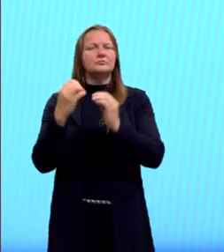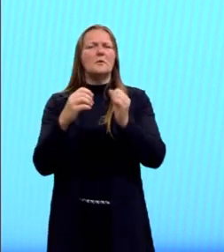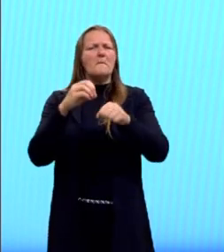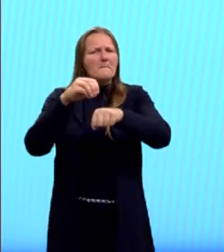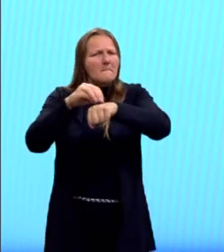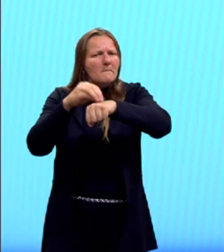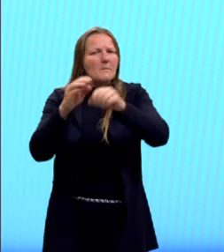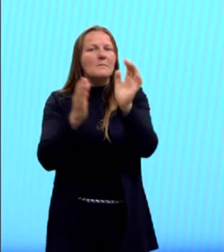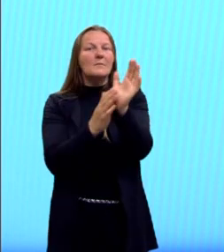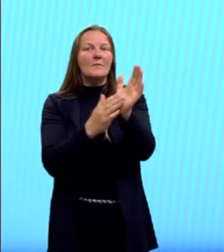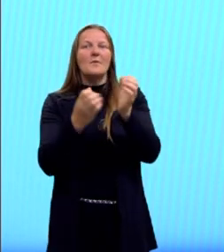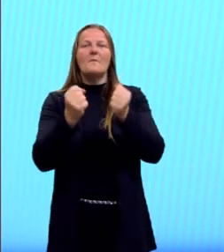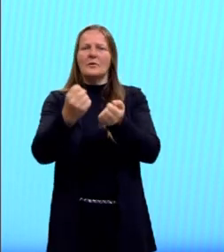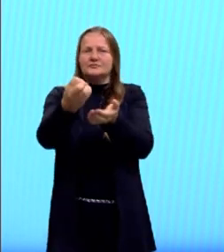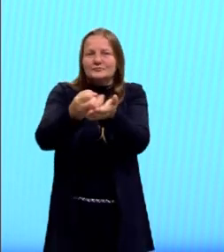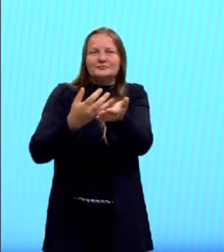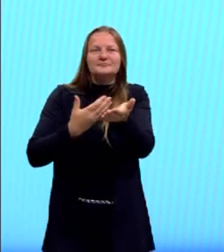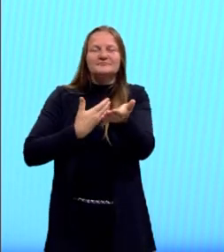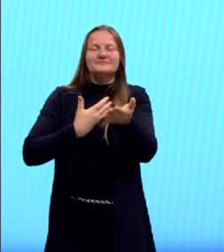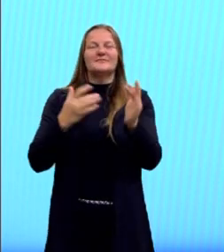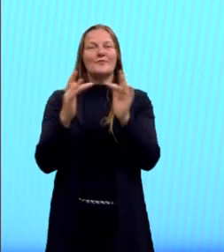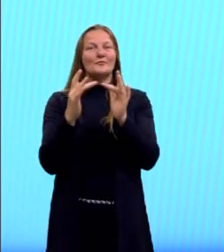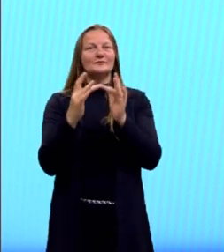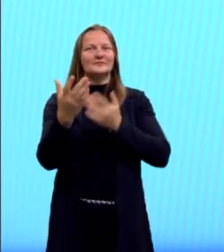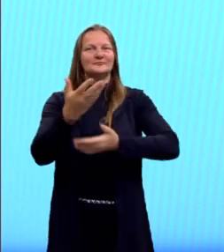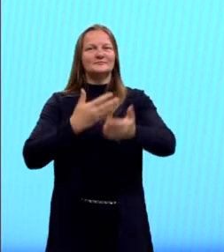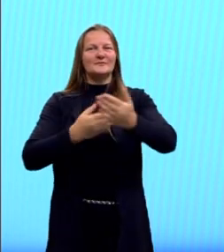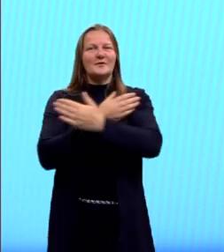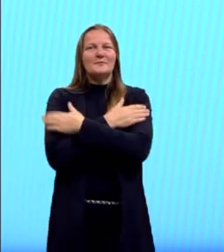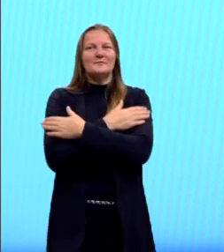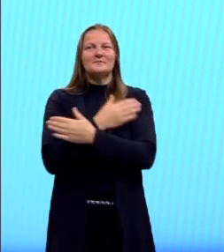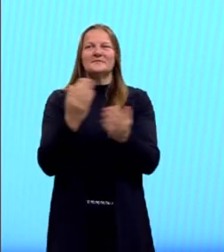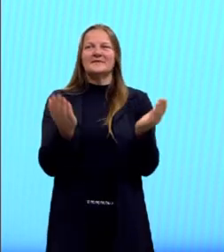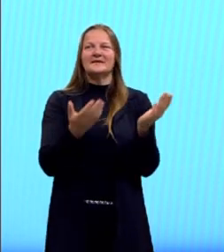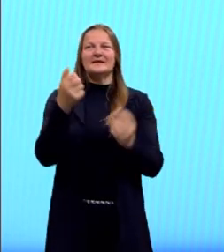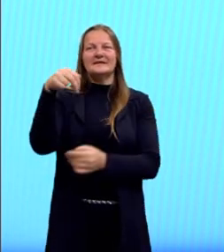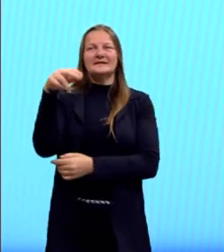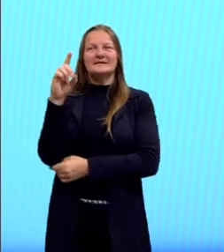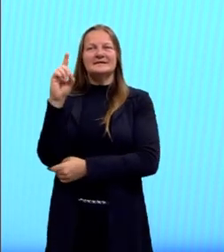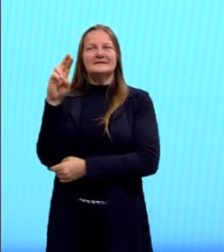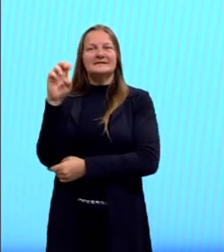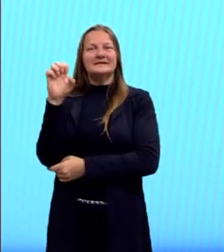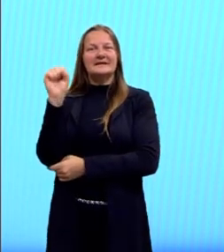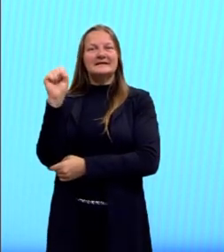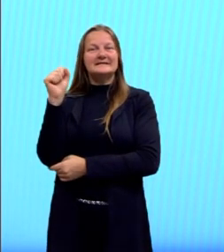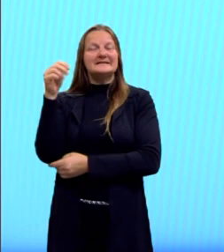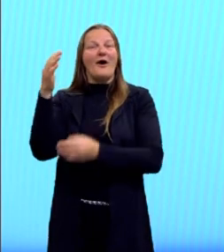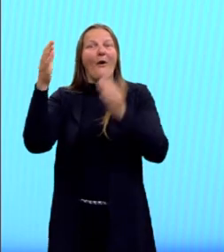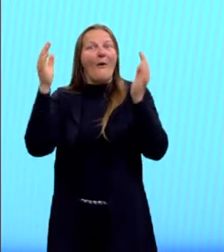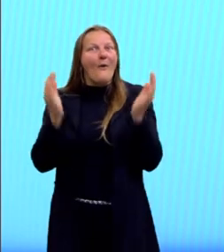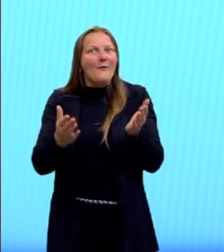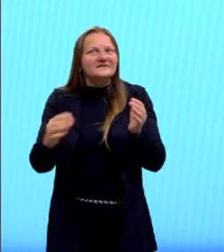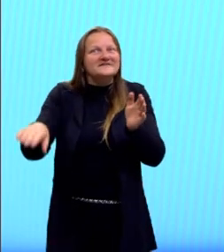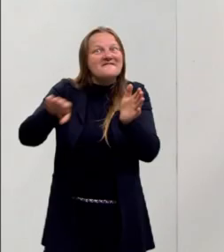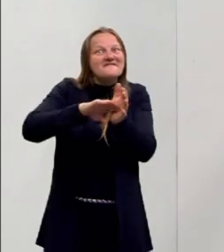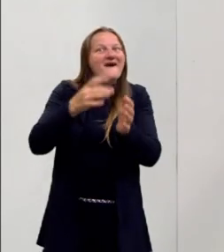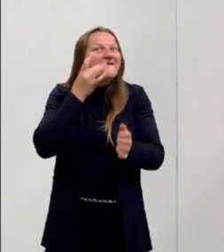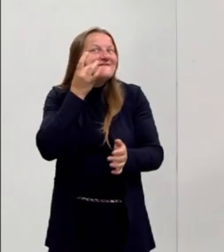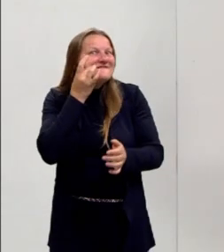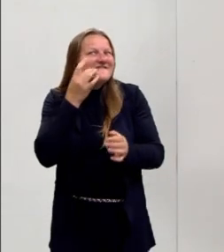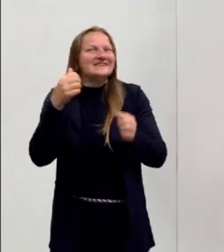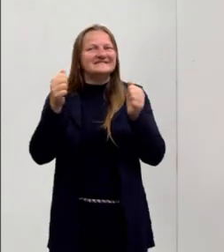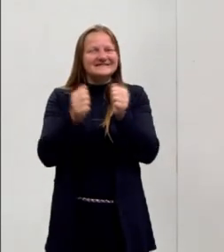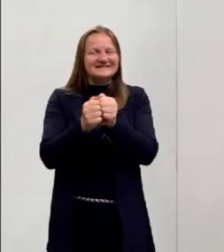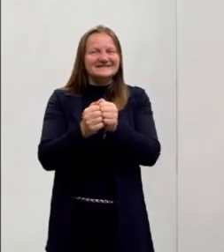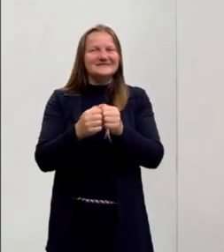é muito importante o retorno de vocês. E mandar um abraço aí para a minha curadora Andressa Domanski, que está aqui hoje no estúdio